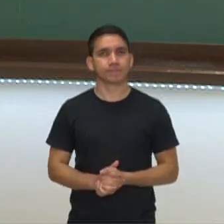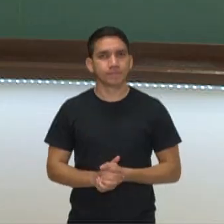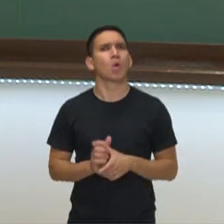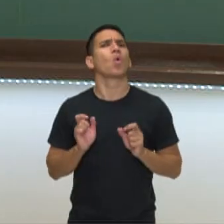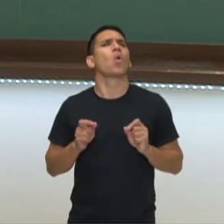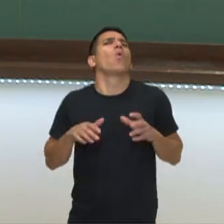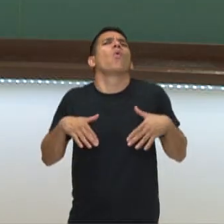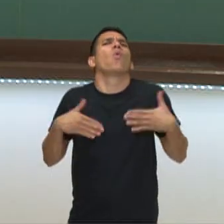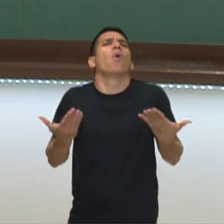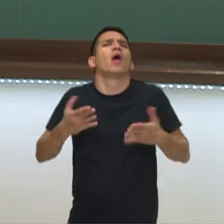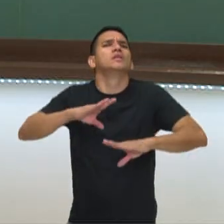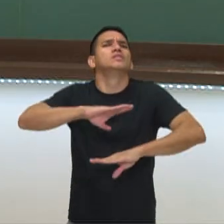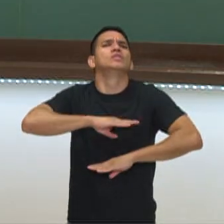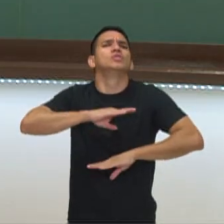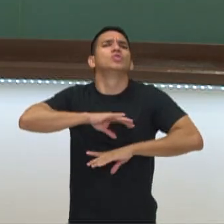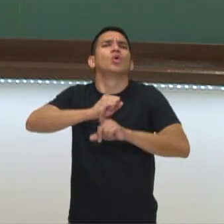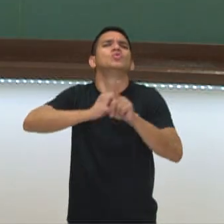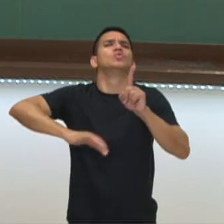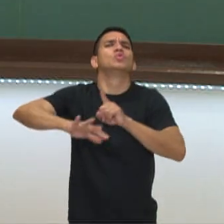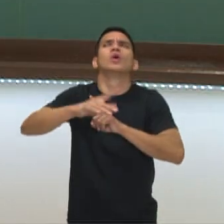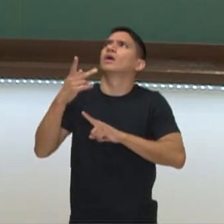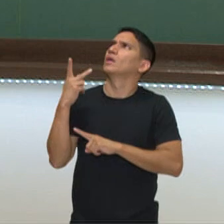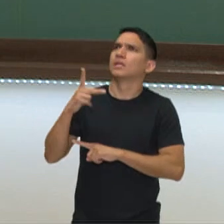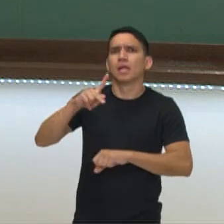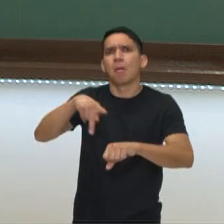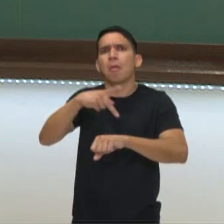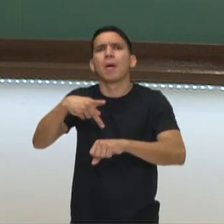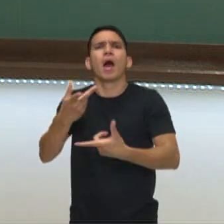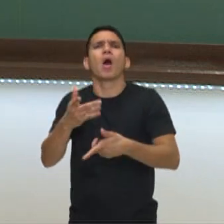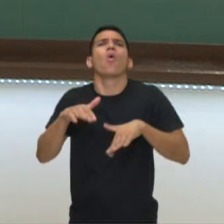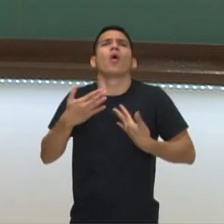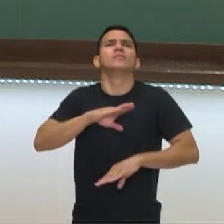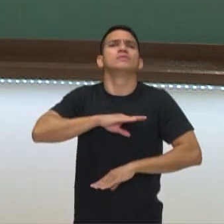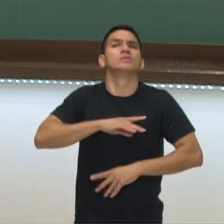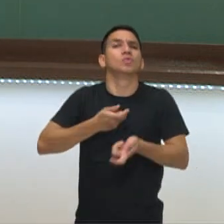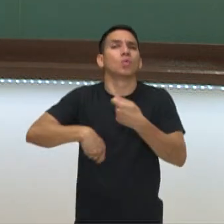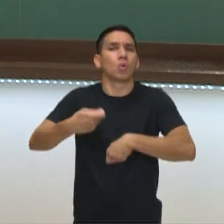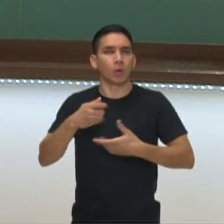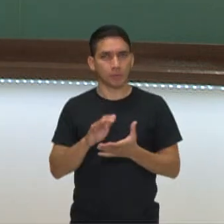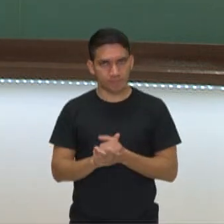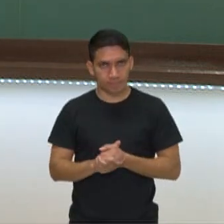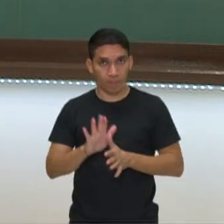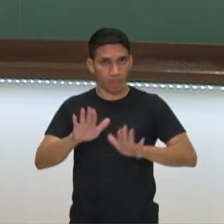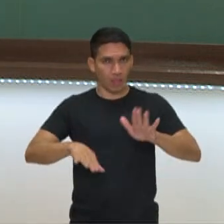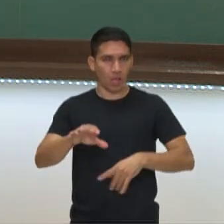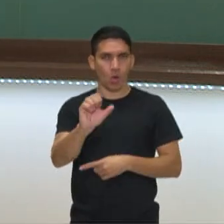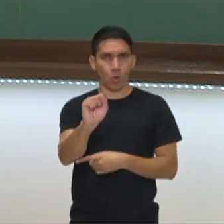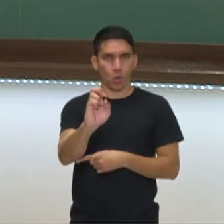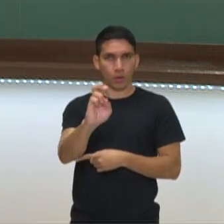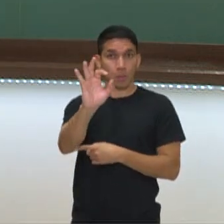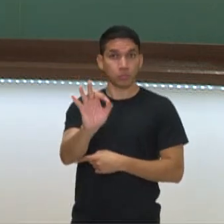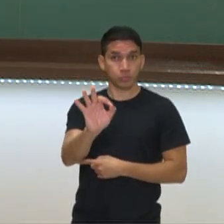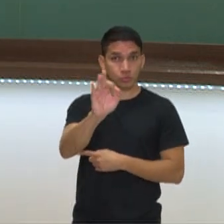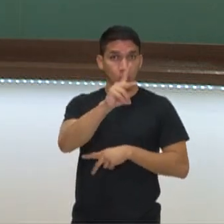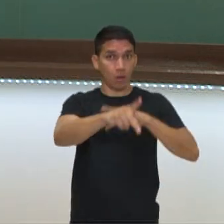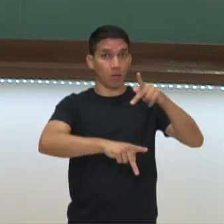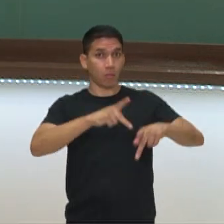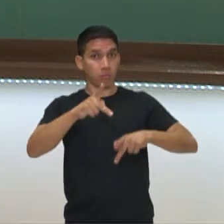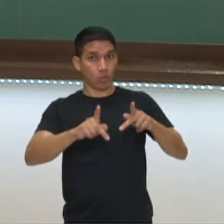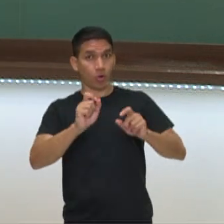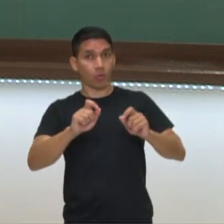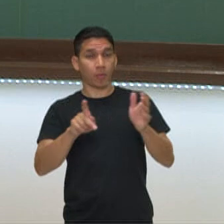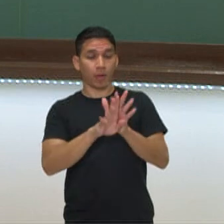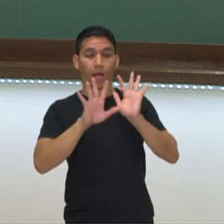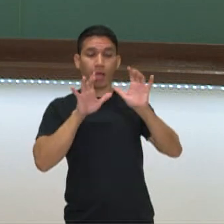situação social deste país, econômica deste país? Mais de 80, cerca de 85% da população era